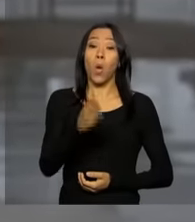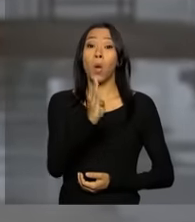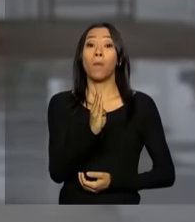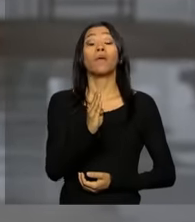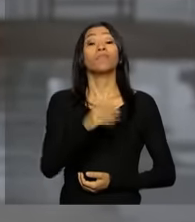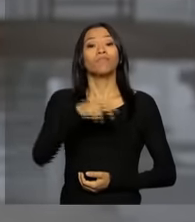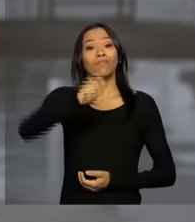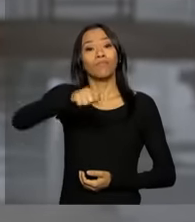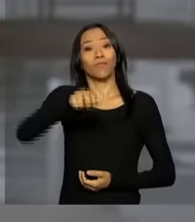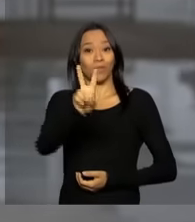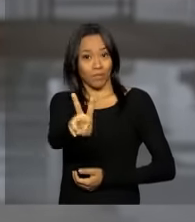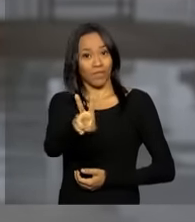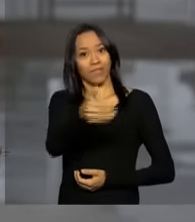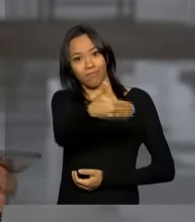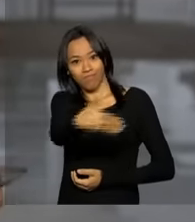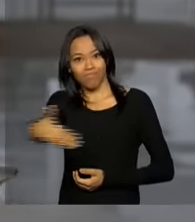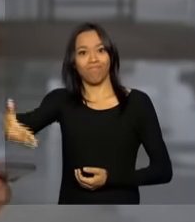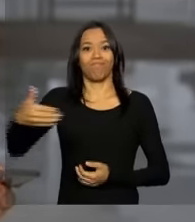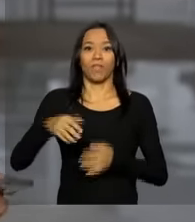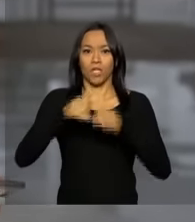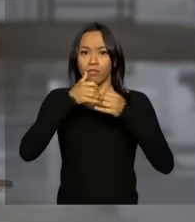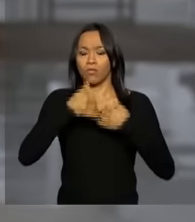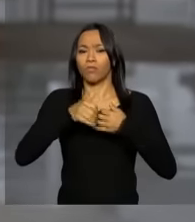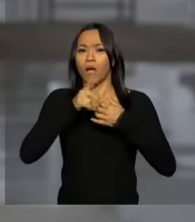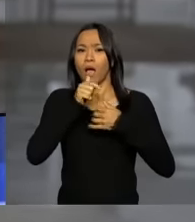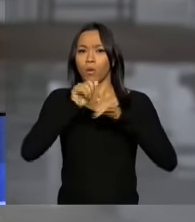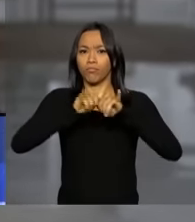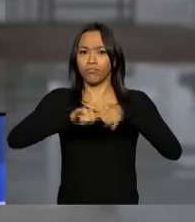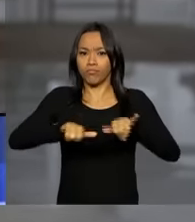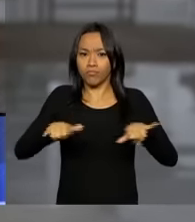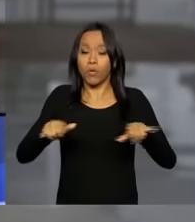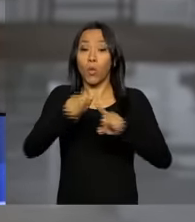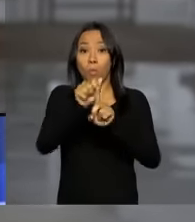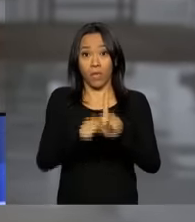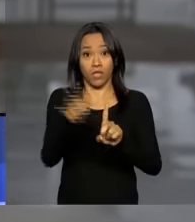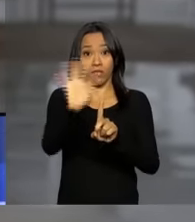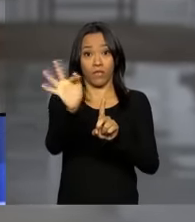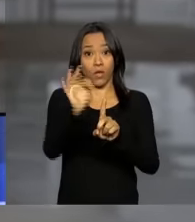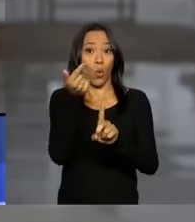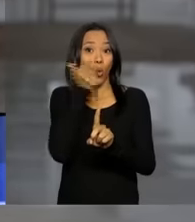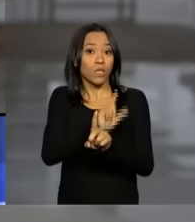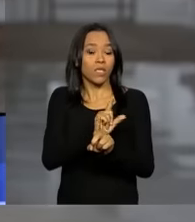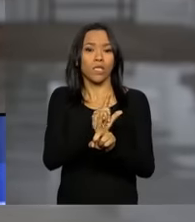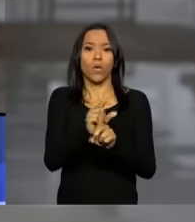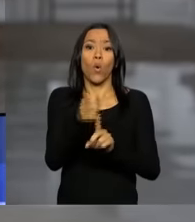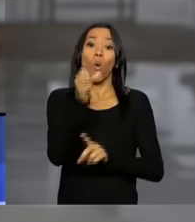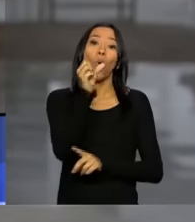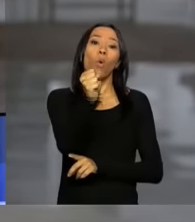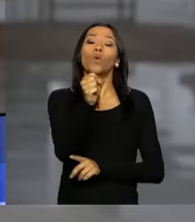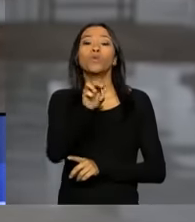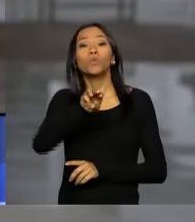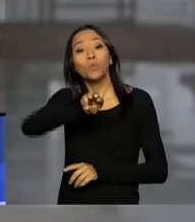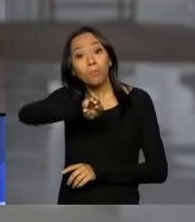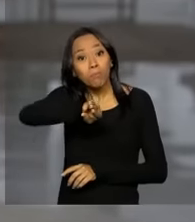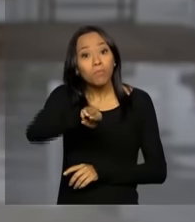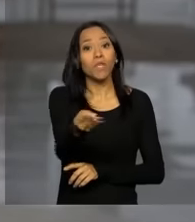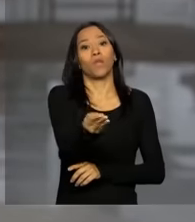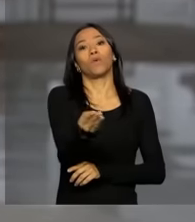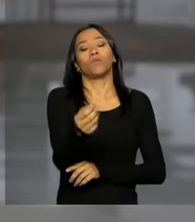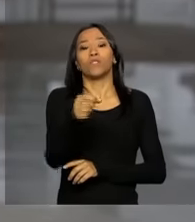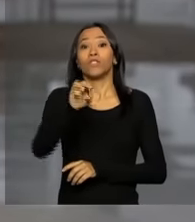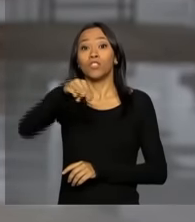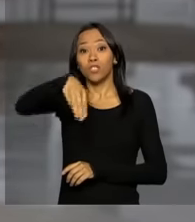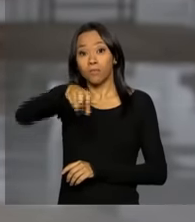da Itaipu de todos os tempos. Só no mês de fevereiro, a usina Itaipu conseguiu produzir 8,5 milhões de